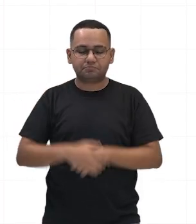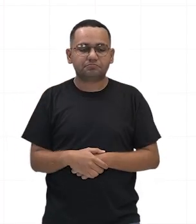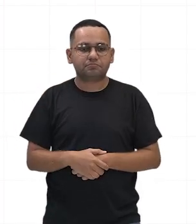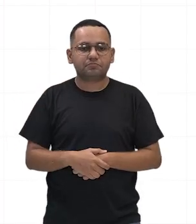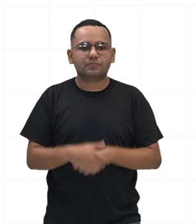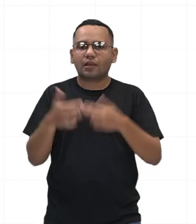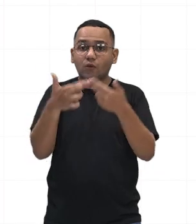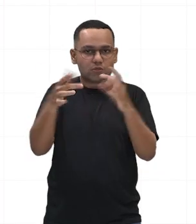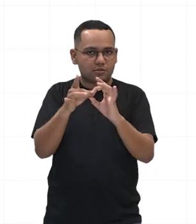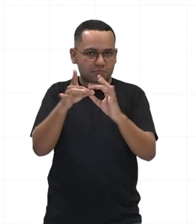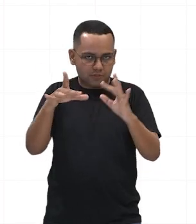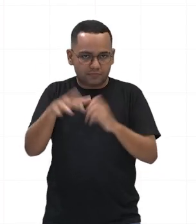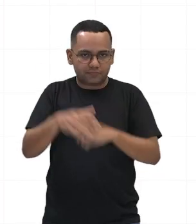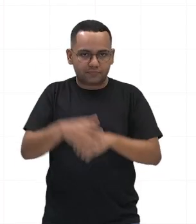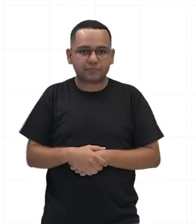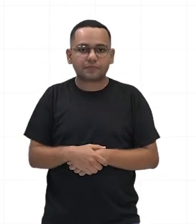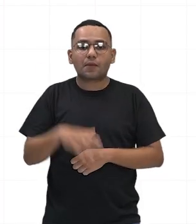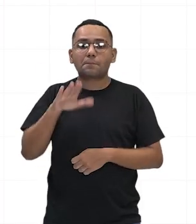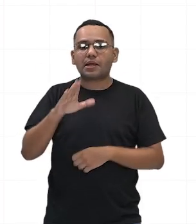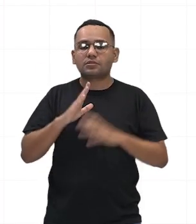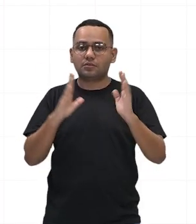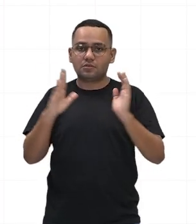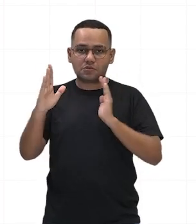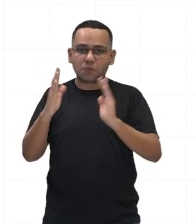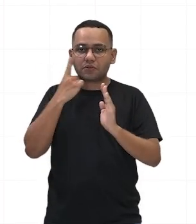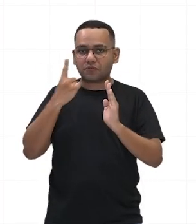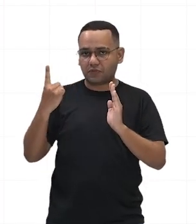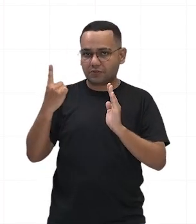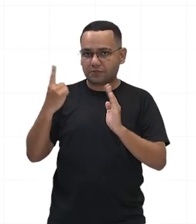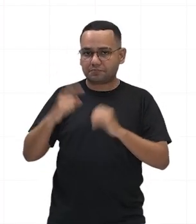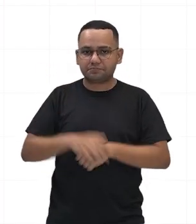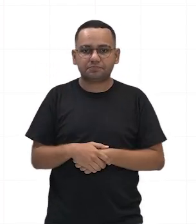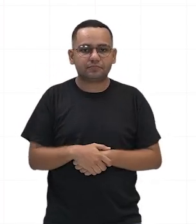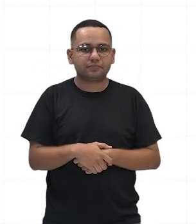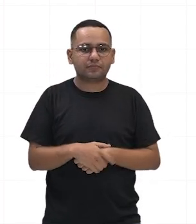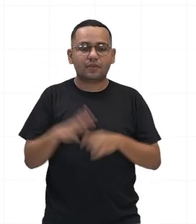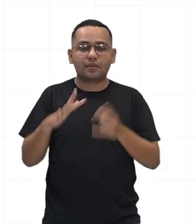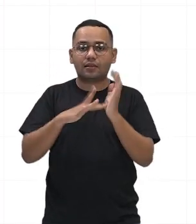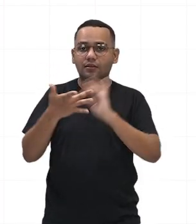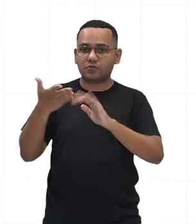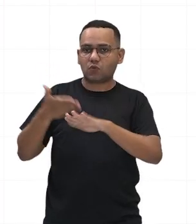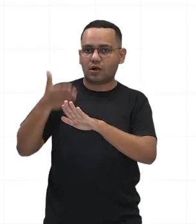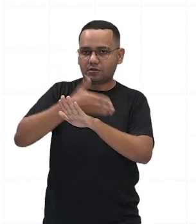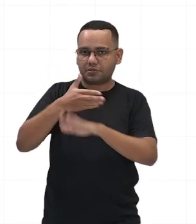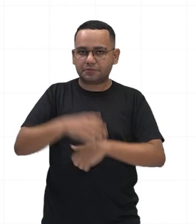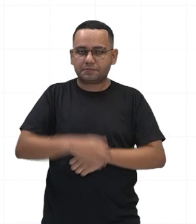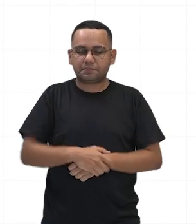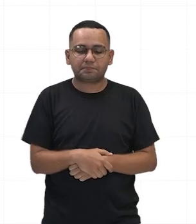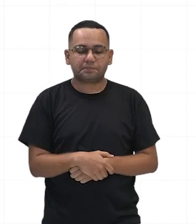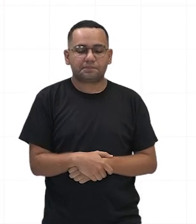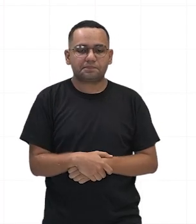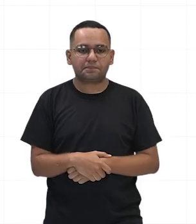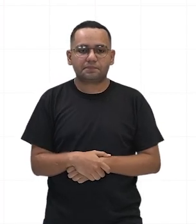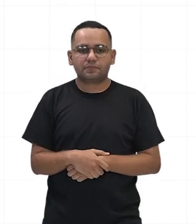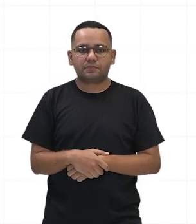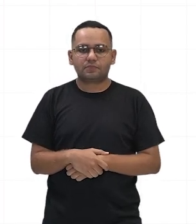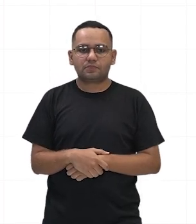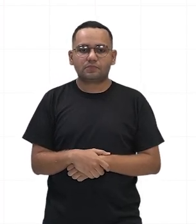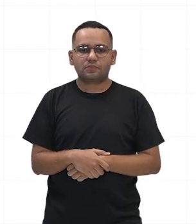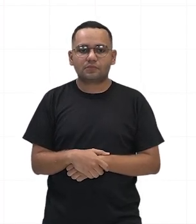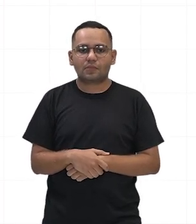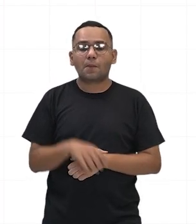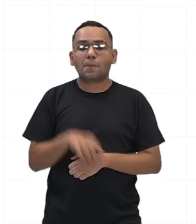no período que vai de 509 a.C. a 27 a.C. No período republicano,